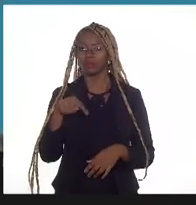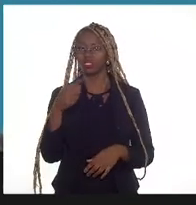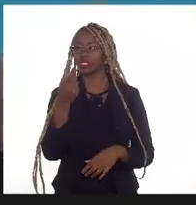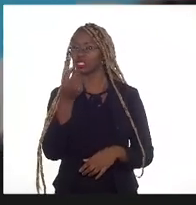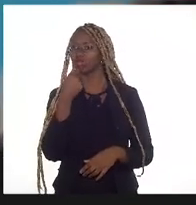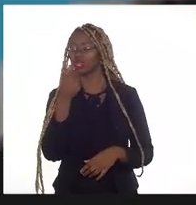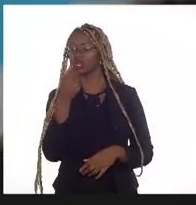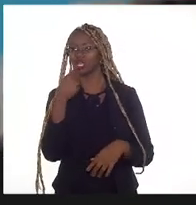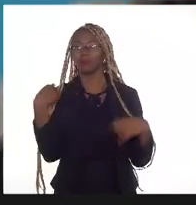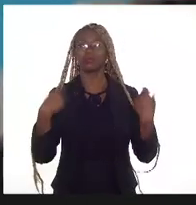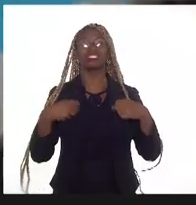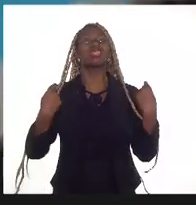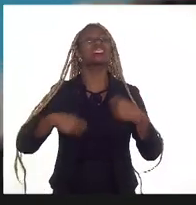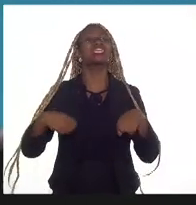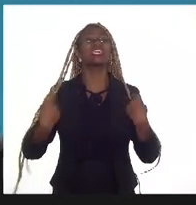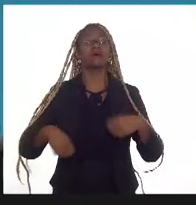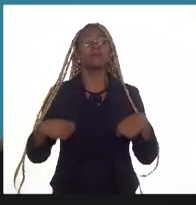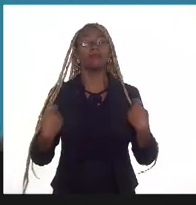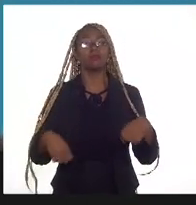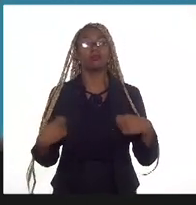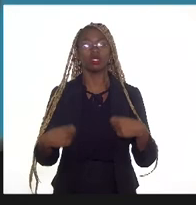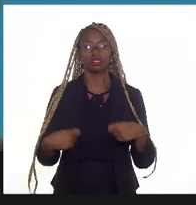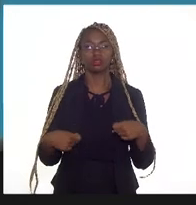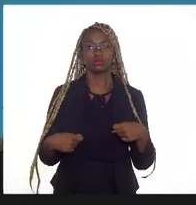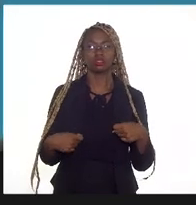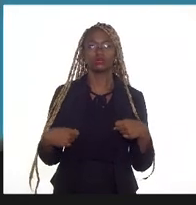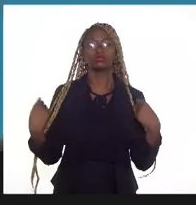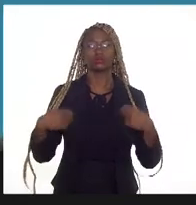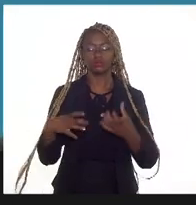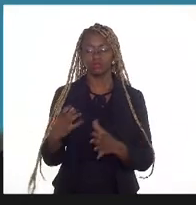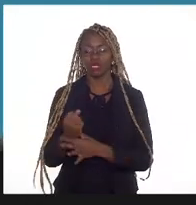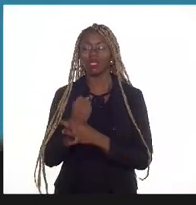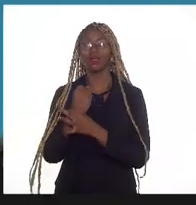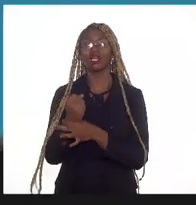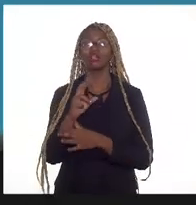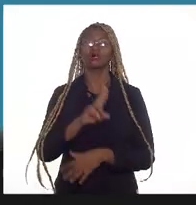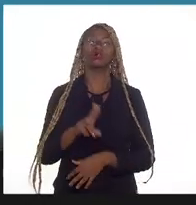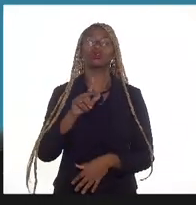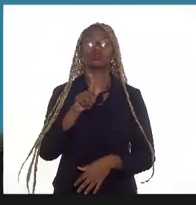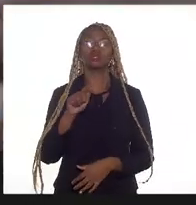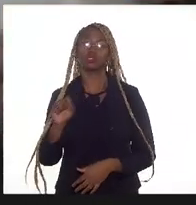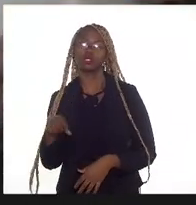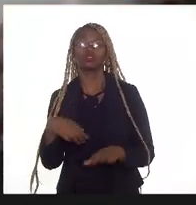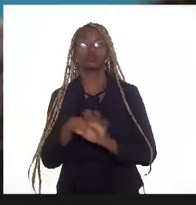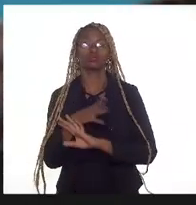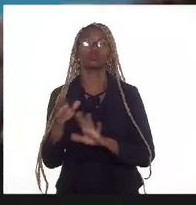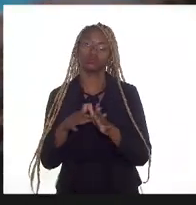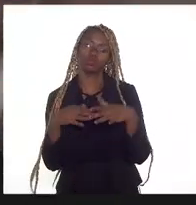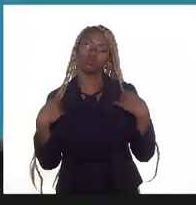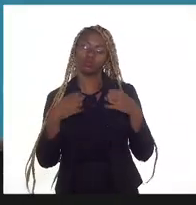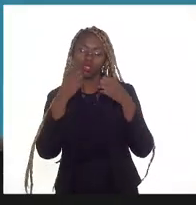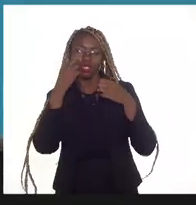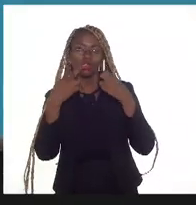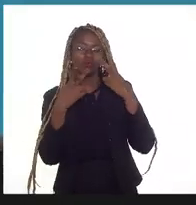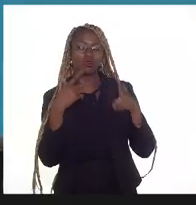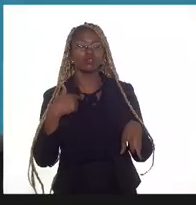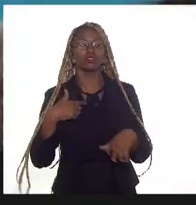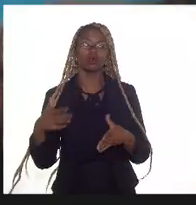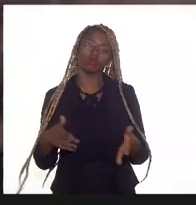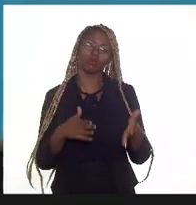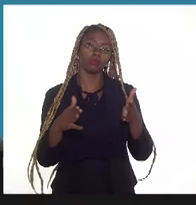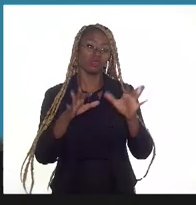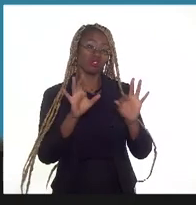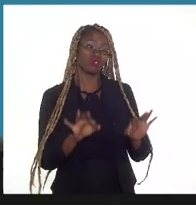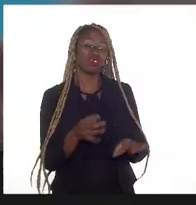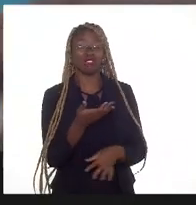então tem que ser demandas que garantam o consumo do gás, então tudo isso tem que ser equacionado e o caminho para isso está aberto,